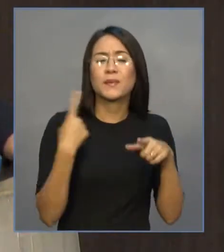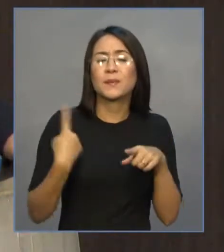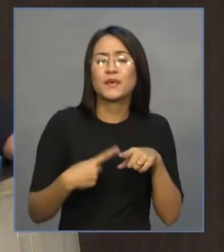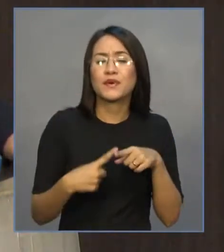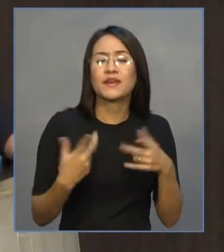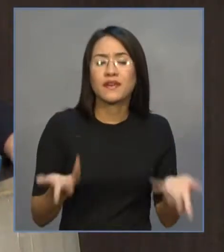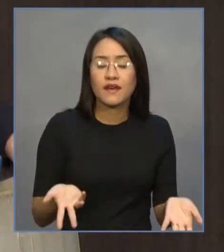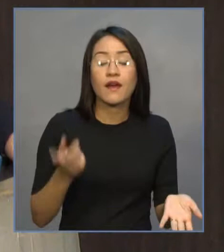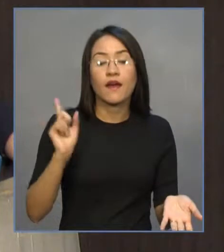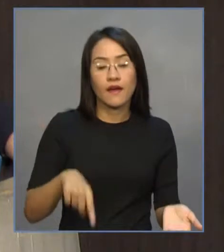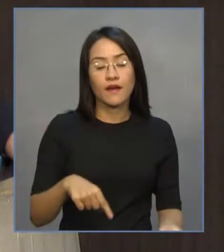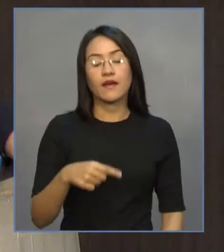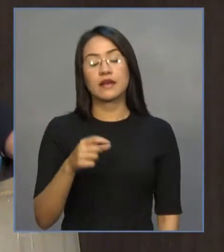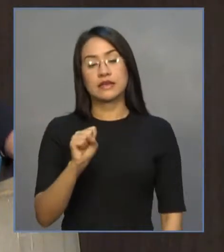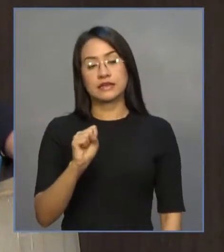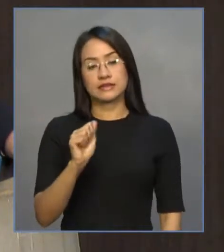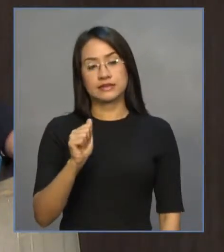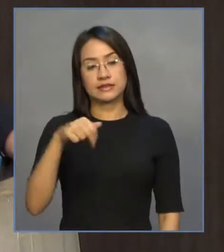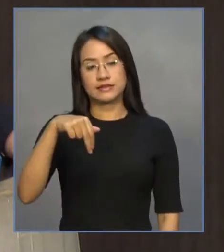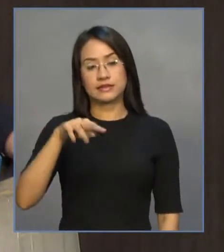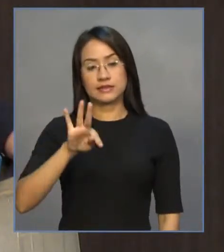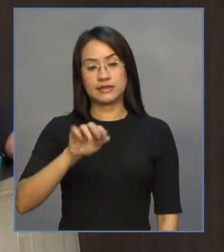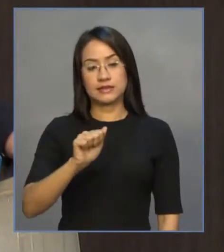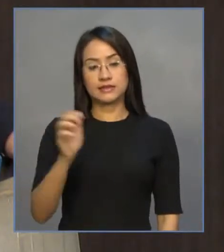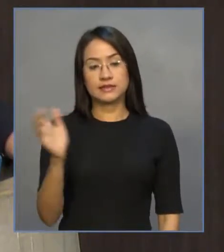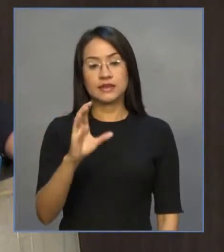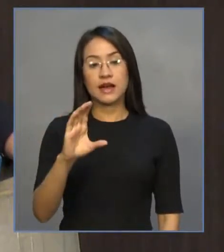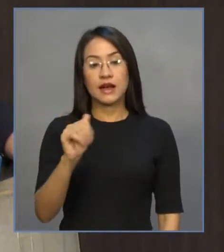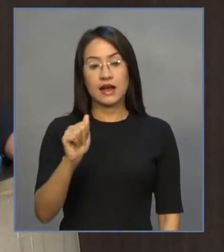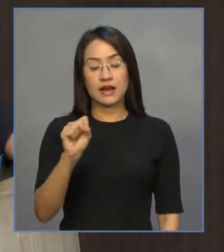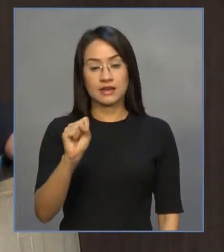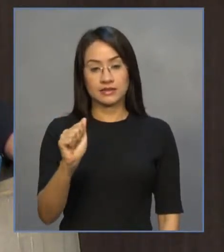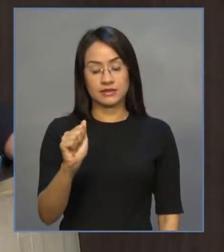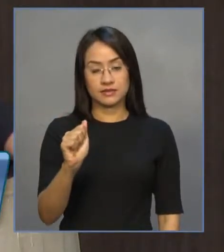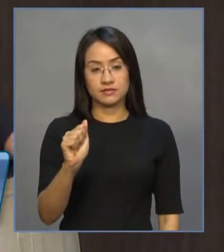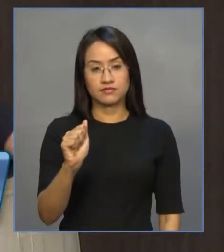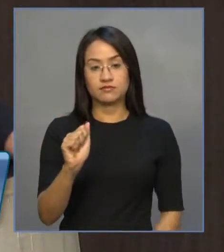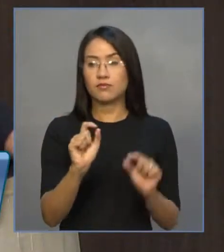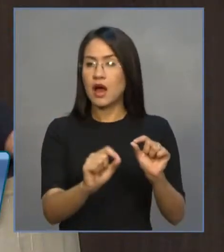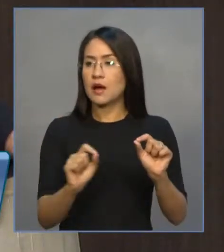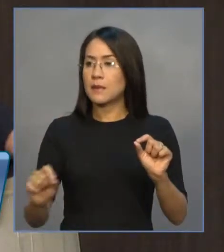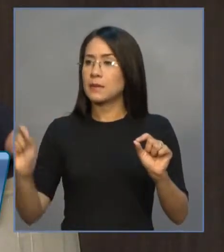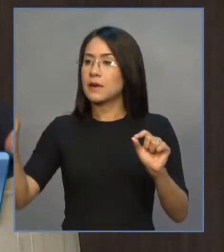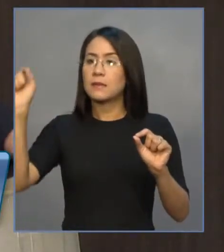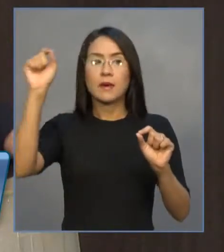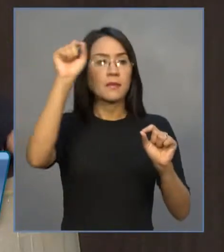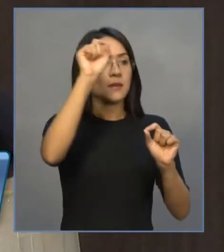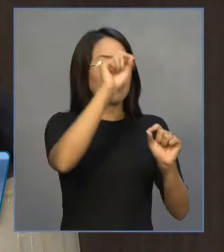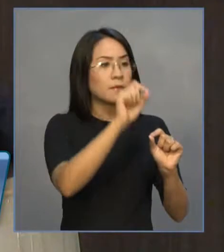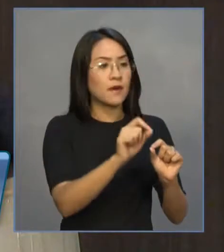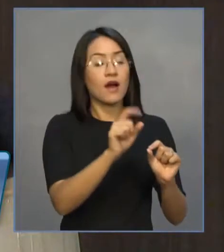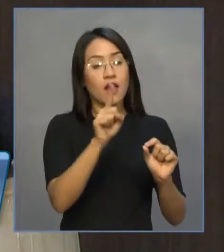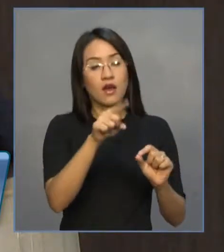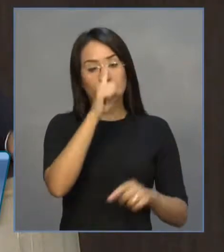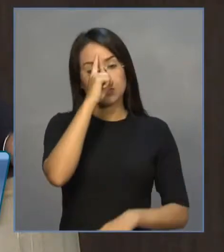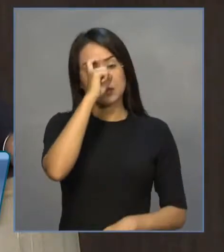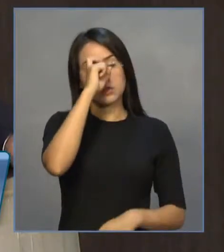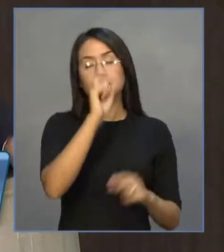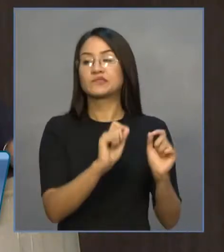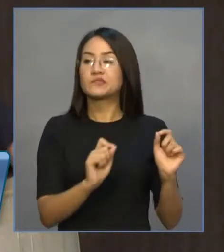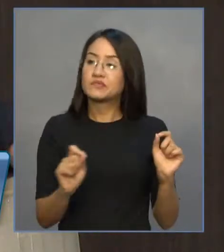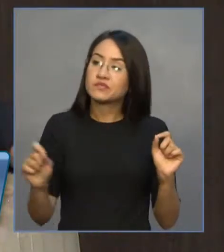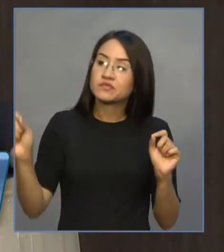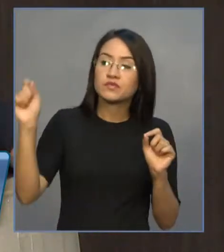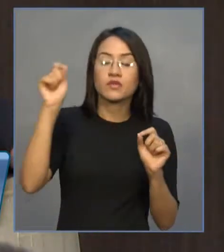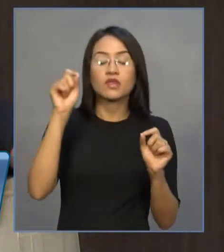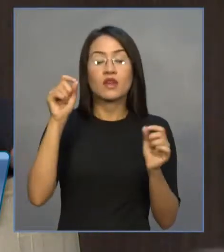temos várias santas casas fechando no país afora. Crises mais graves em alguns estados que nós estamos vendo aí, que